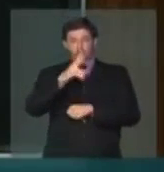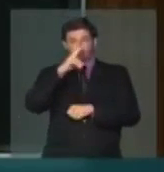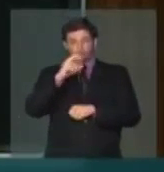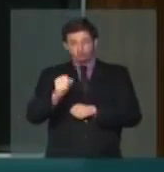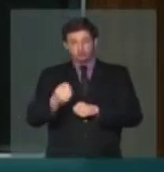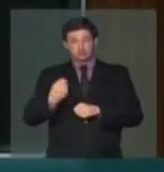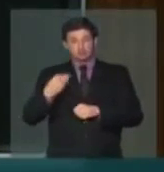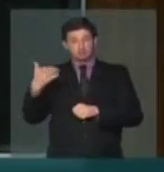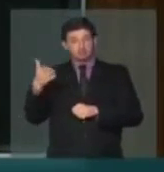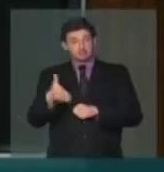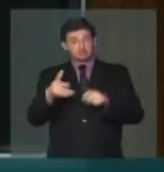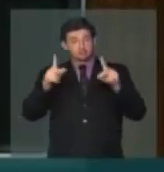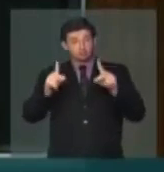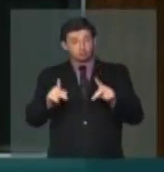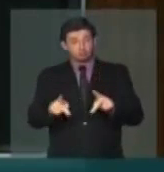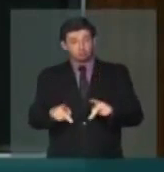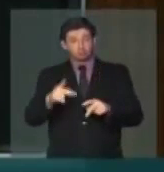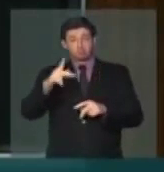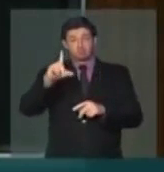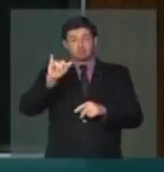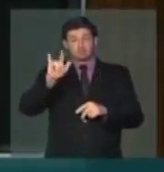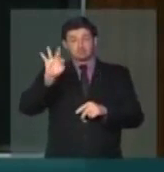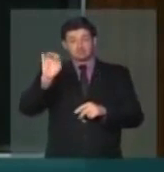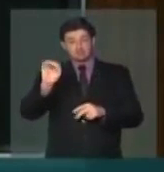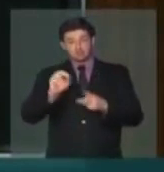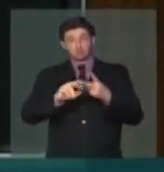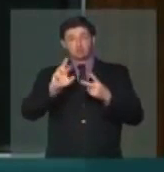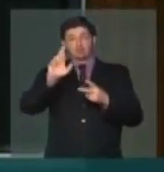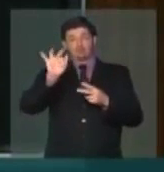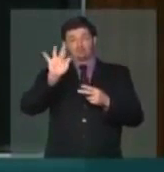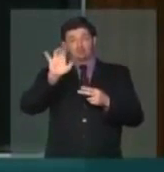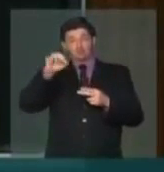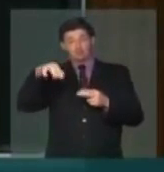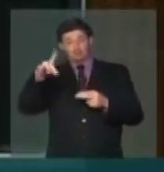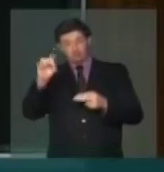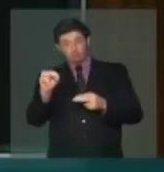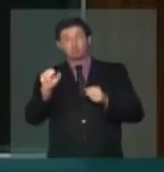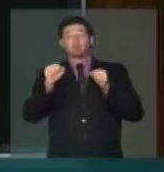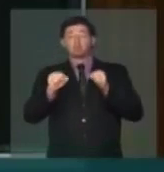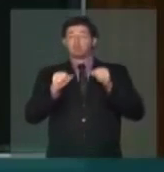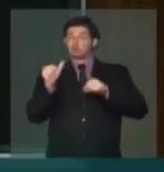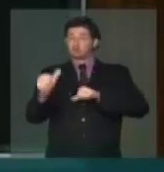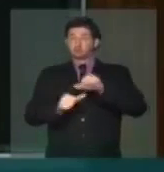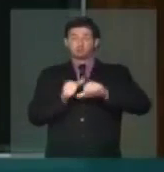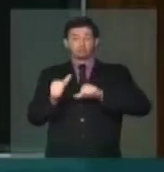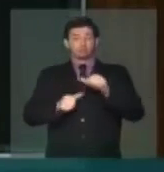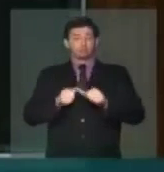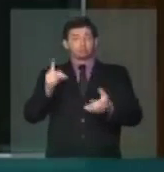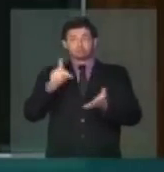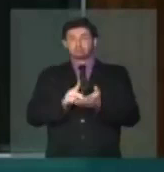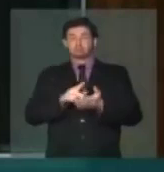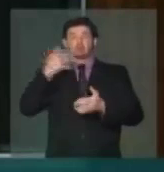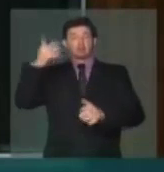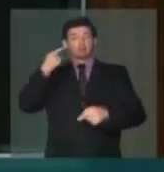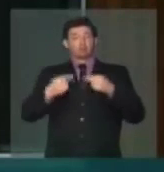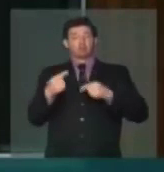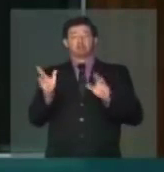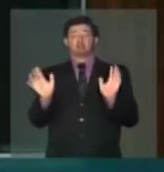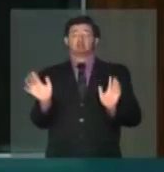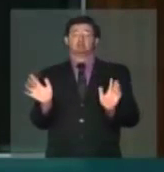participação popular, com plebiscito, com referendo, é capaz de mudar o status quo da política brasileira.